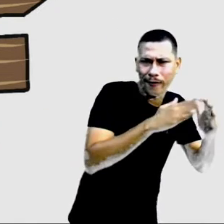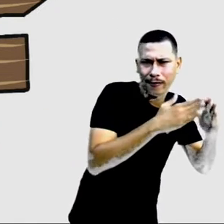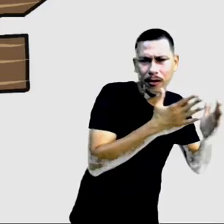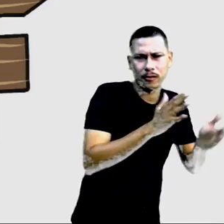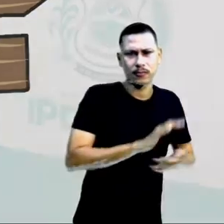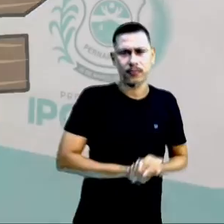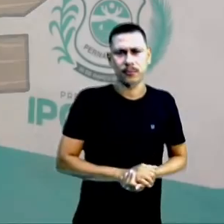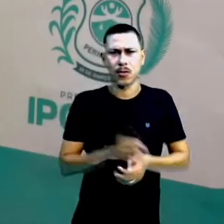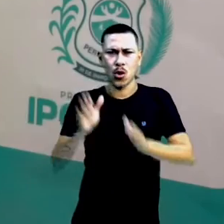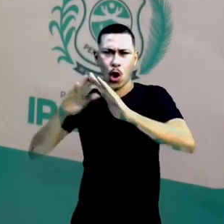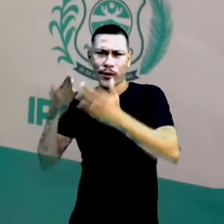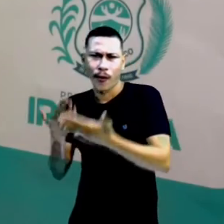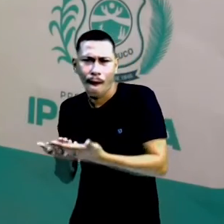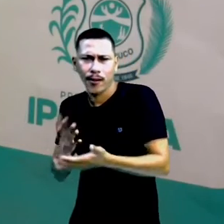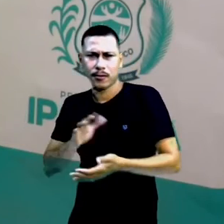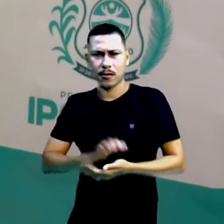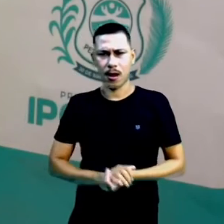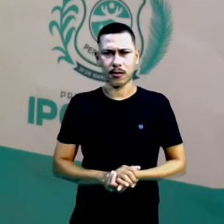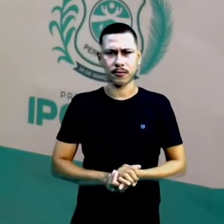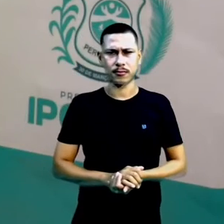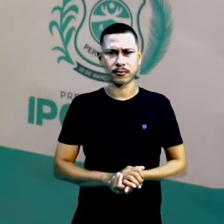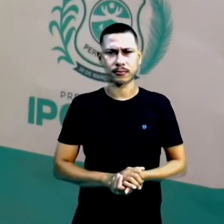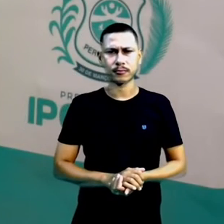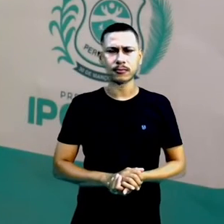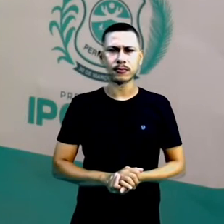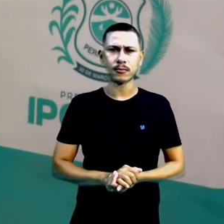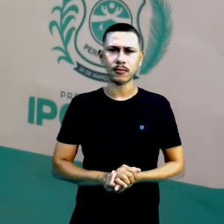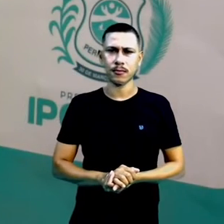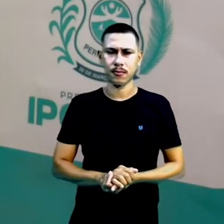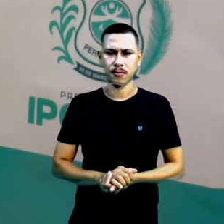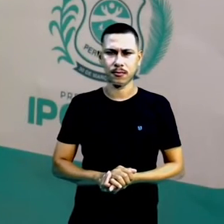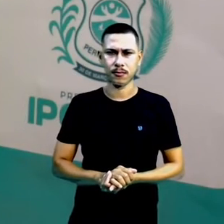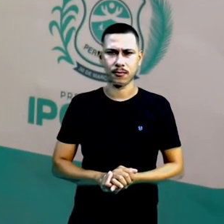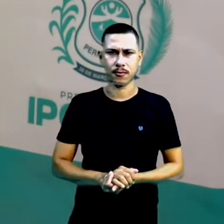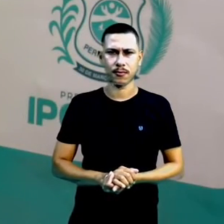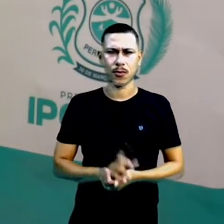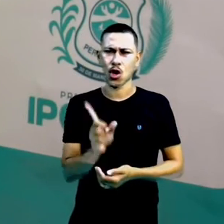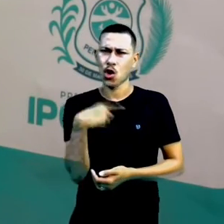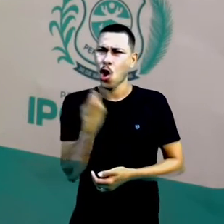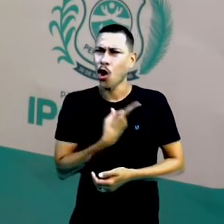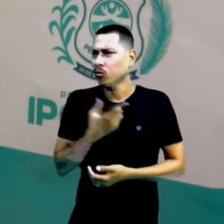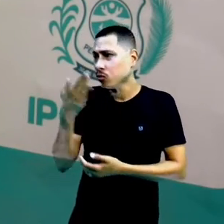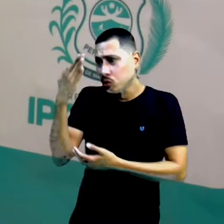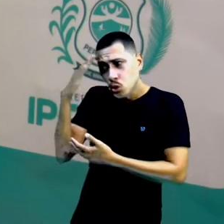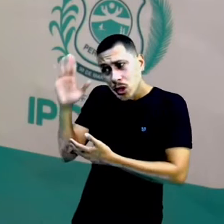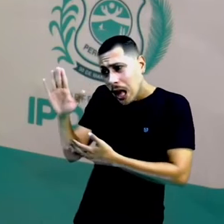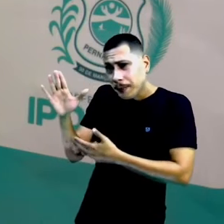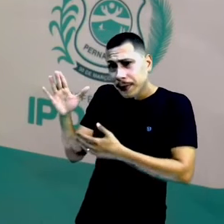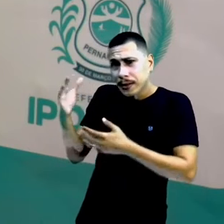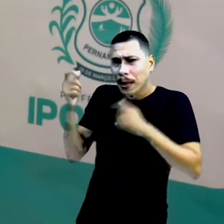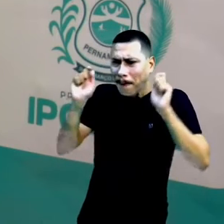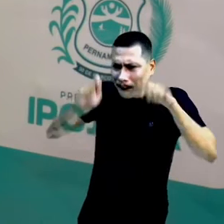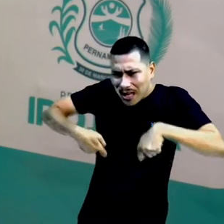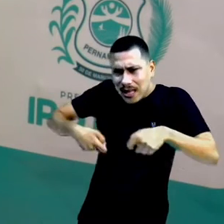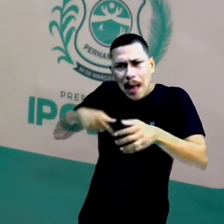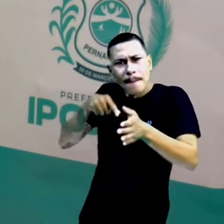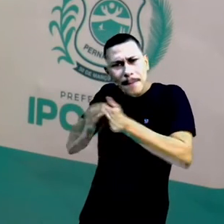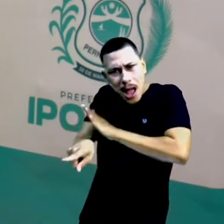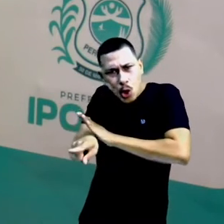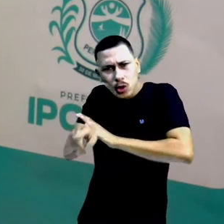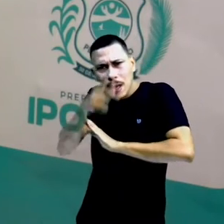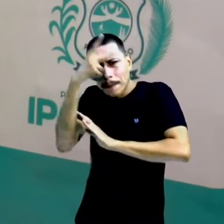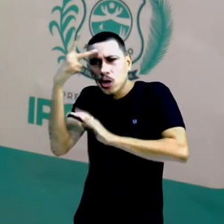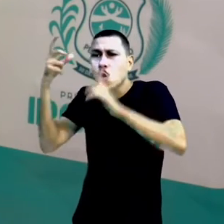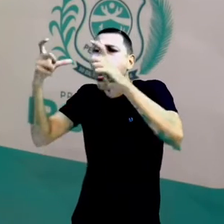escola, uma determinada escola, não é? A gente não sabe, tem que perguntar e, às